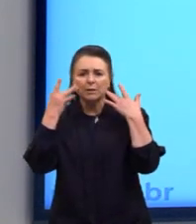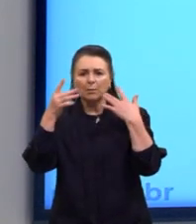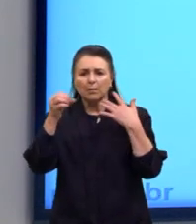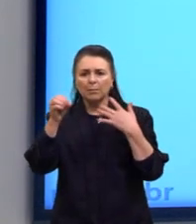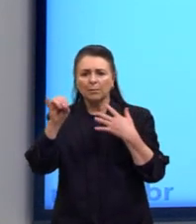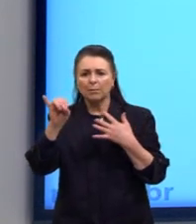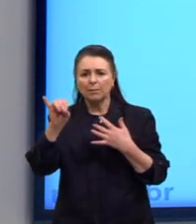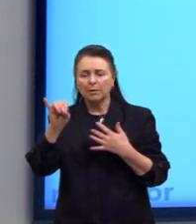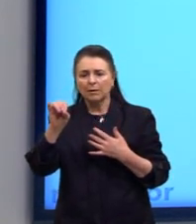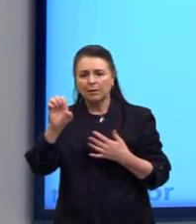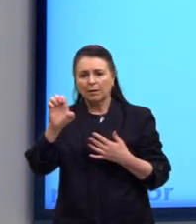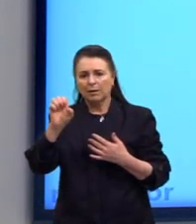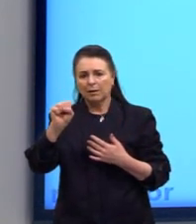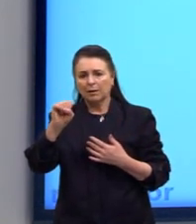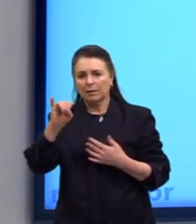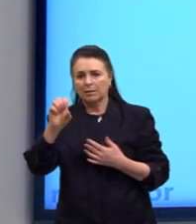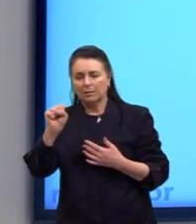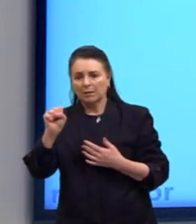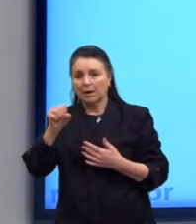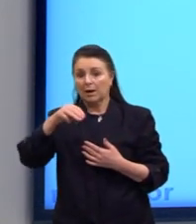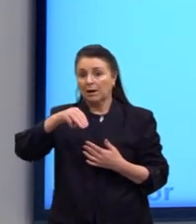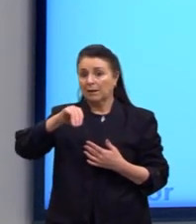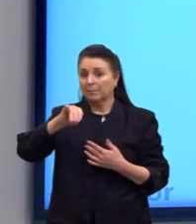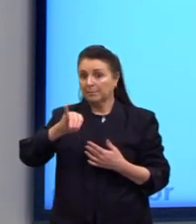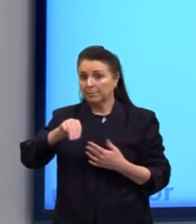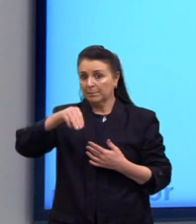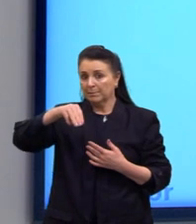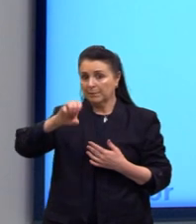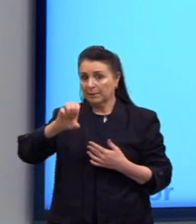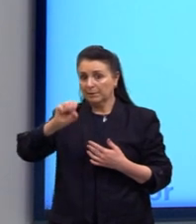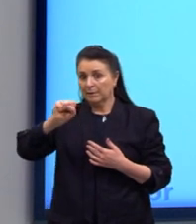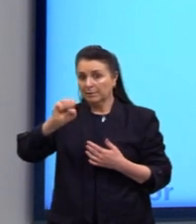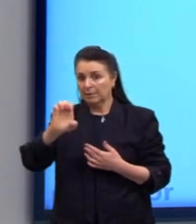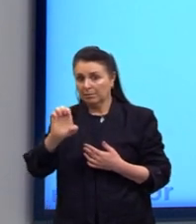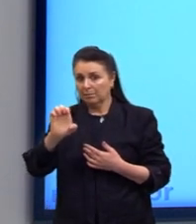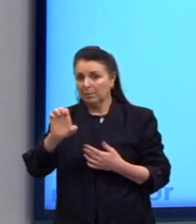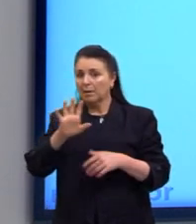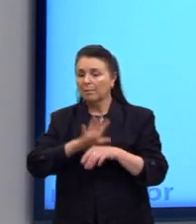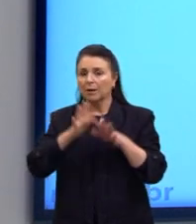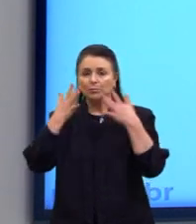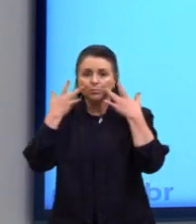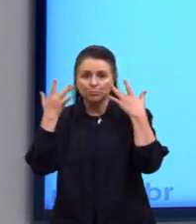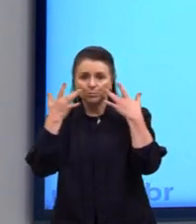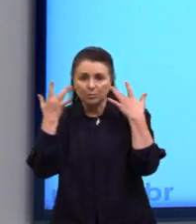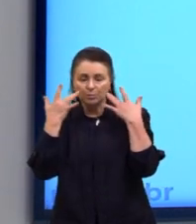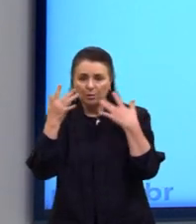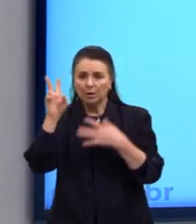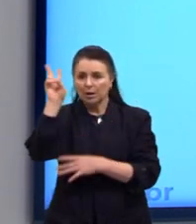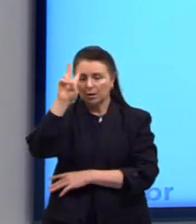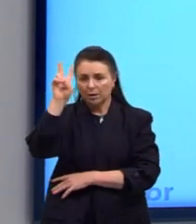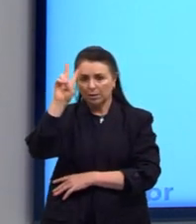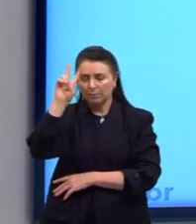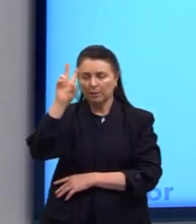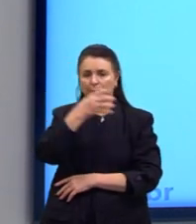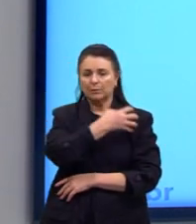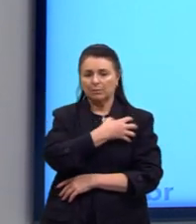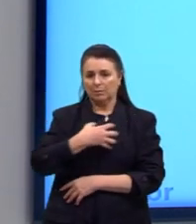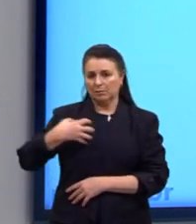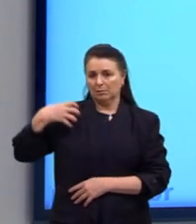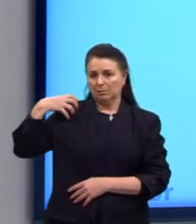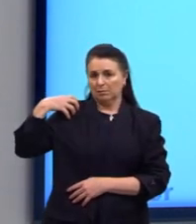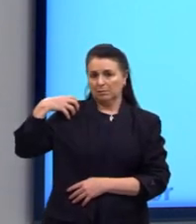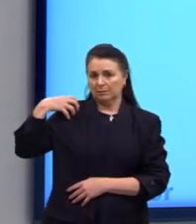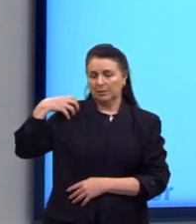poesia, na fala, a Mimesis é voltada ao teatro. E aí, lembra do Aristóteles, que ele sempre, para